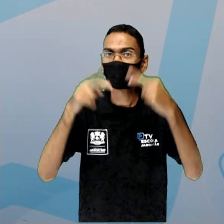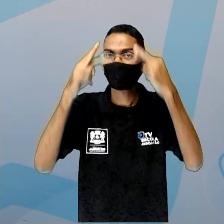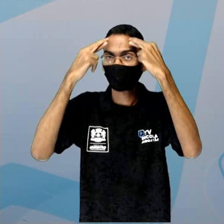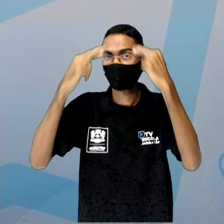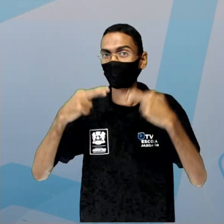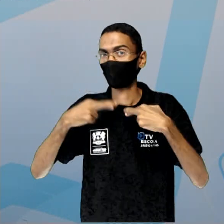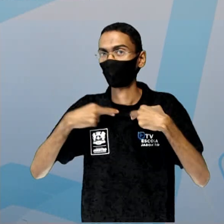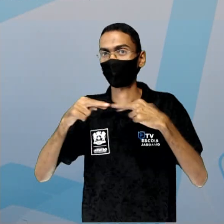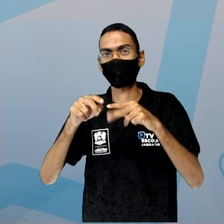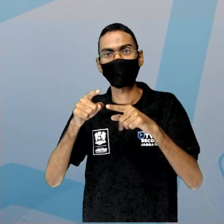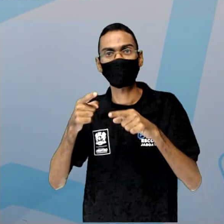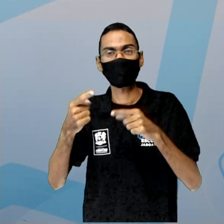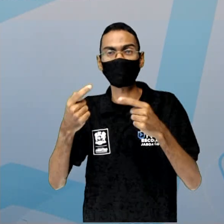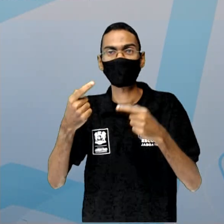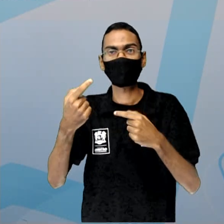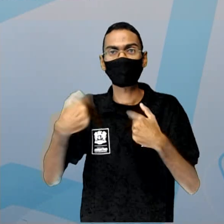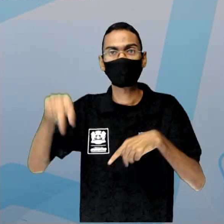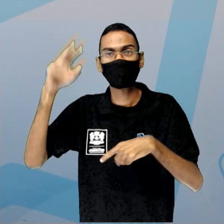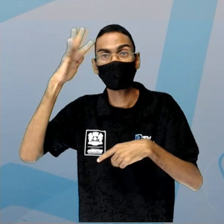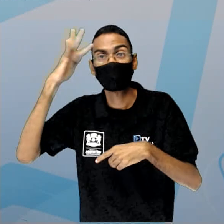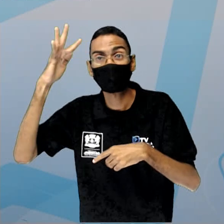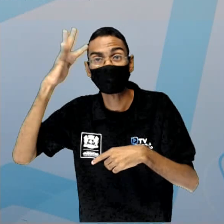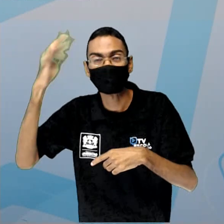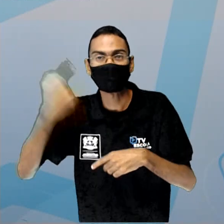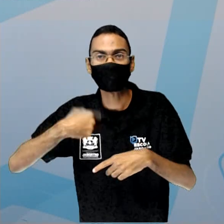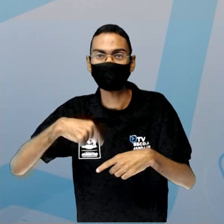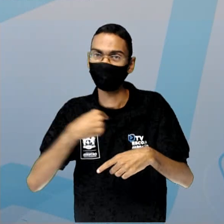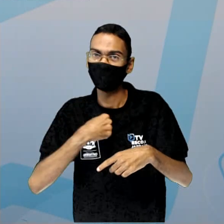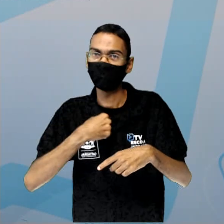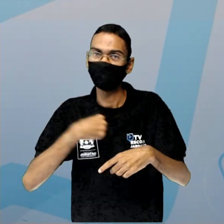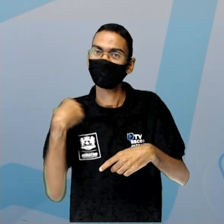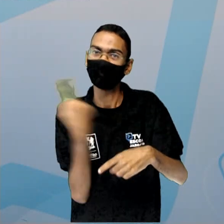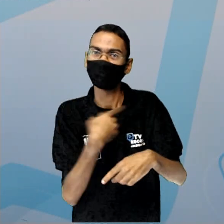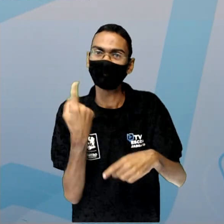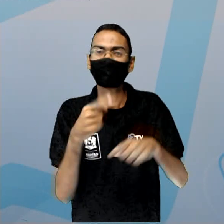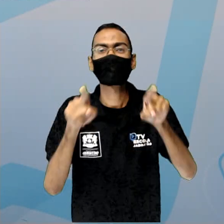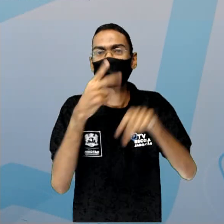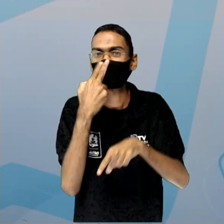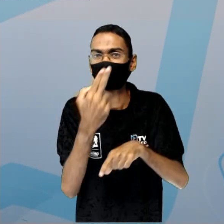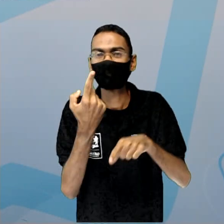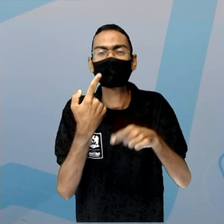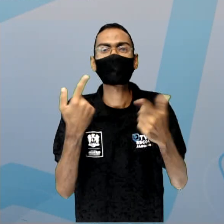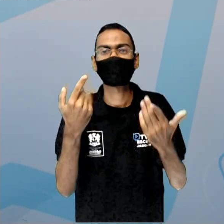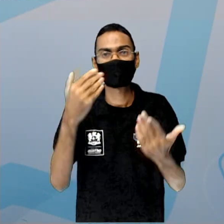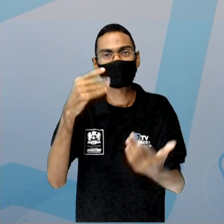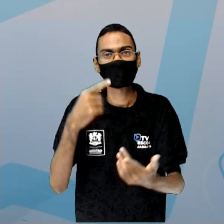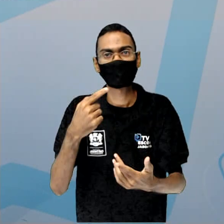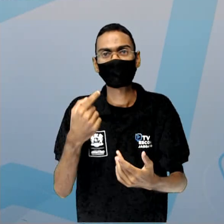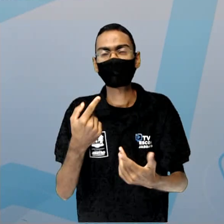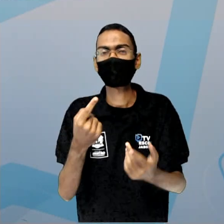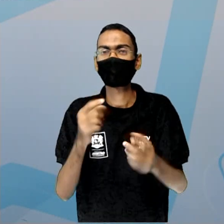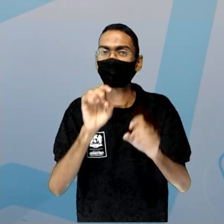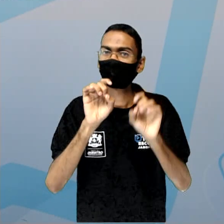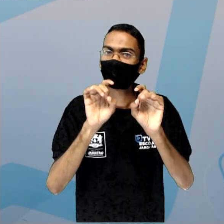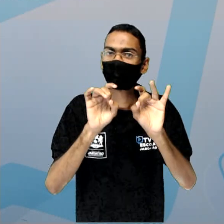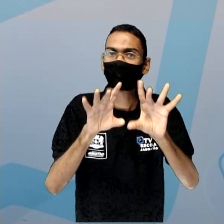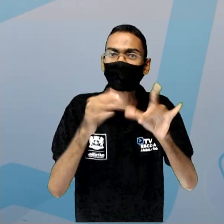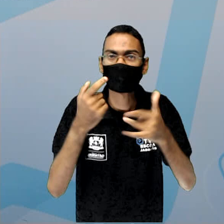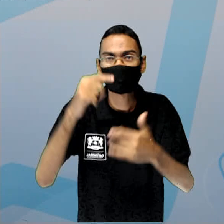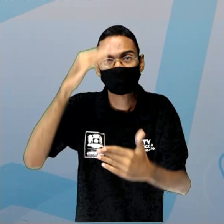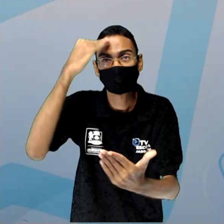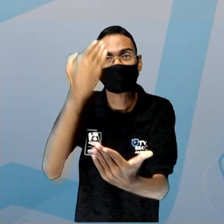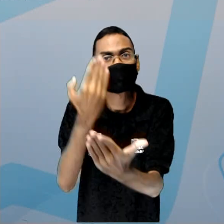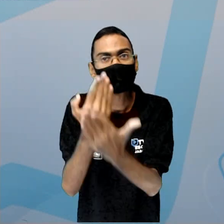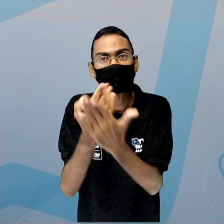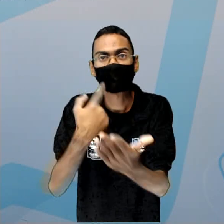gira em torno da gente e em tudo daquilo que a gente acredita, tá? Então, quando os colonos vieram para cá, vieram